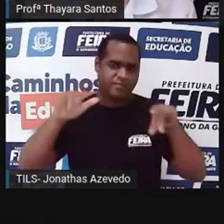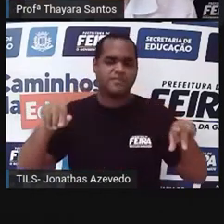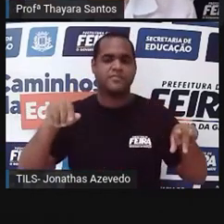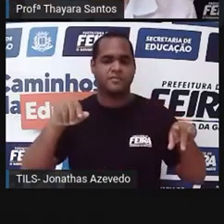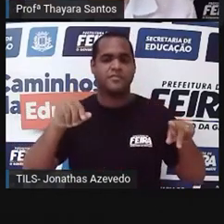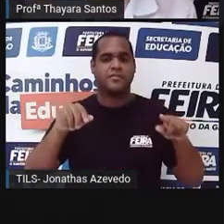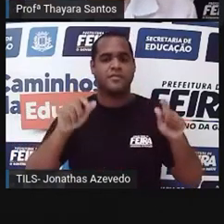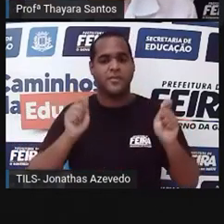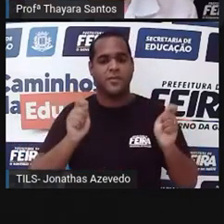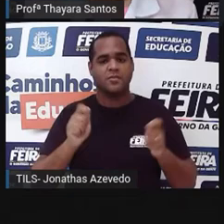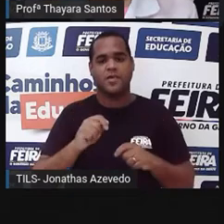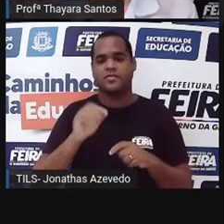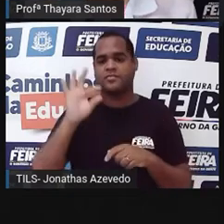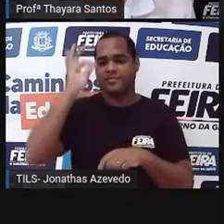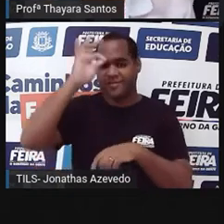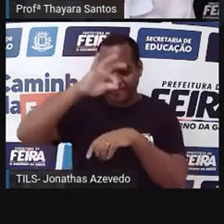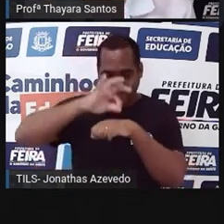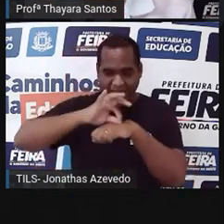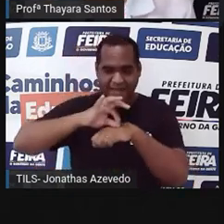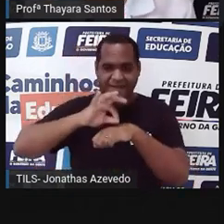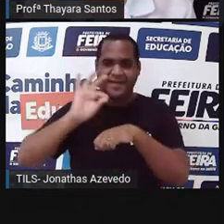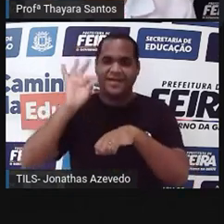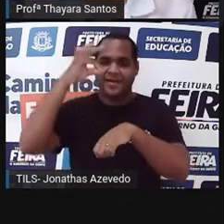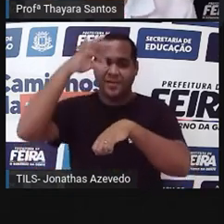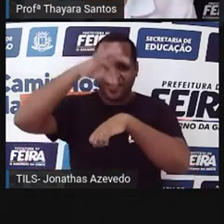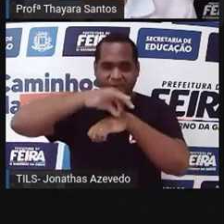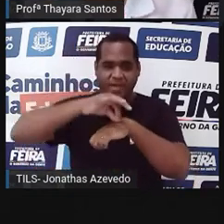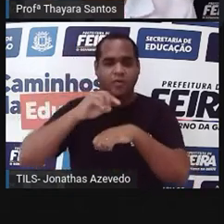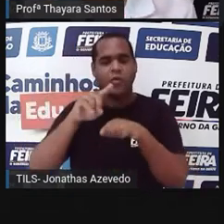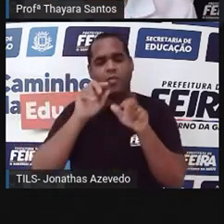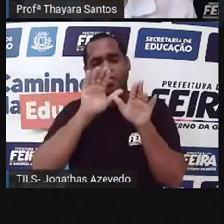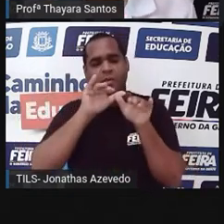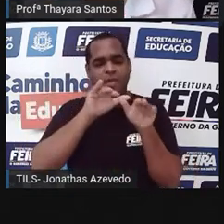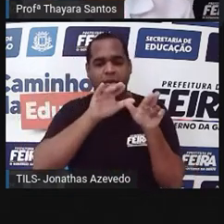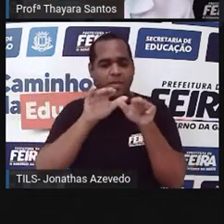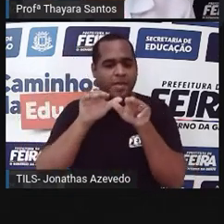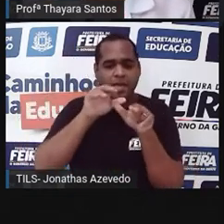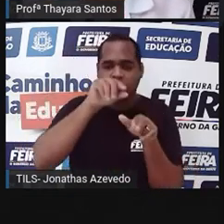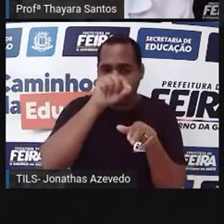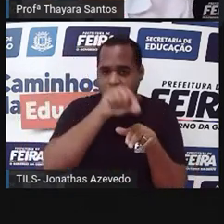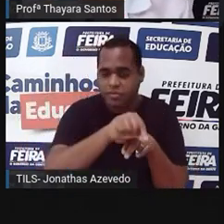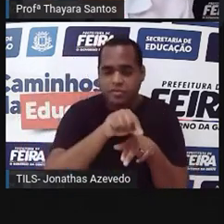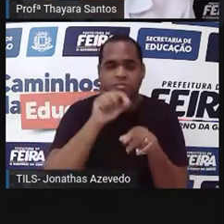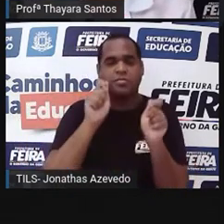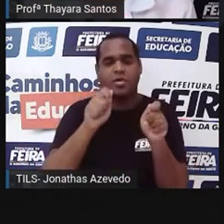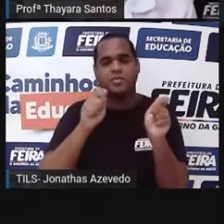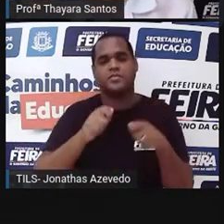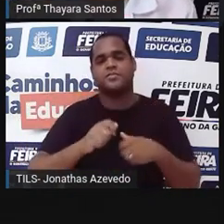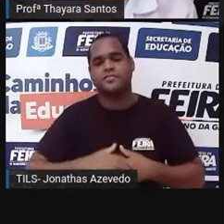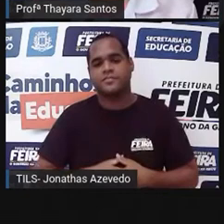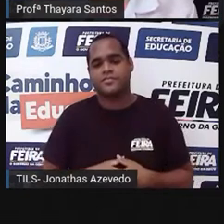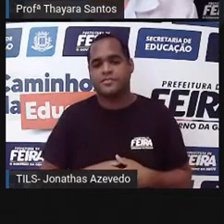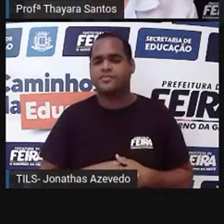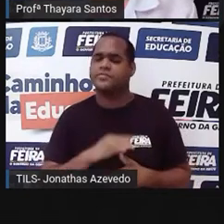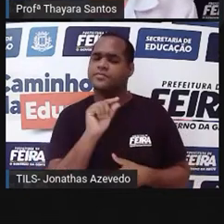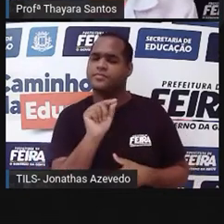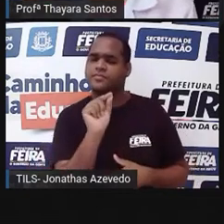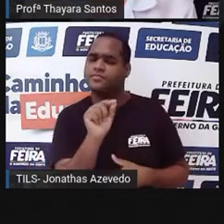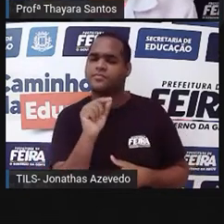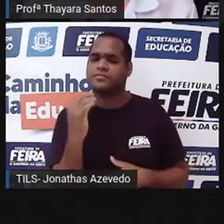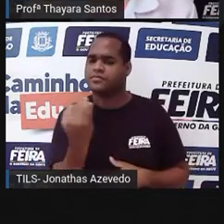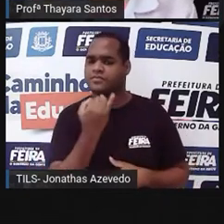Também pode ser o caso do beija-flor, também vai funcionar. Os pássaros também podem funcionar como agentes polinizadores. O que é que vai acontecer?